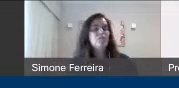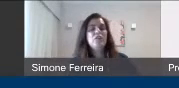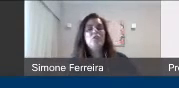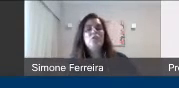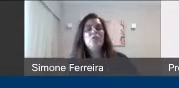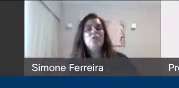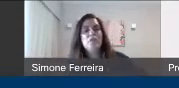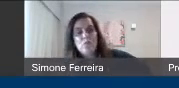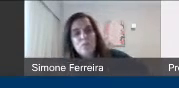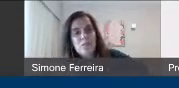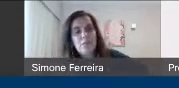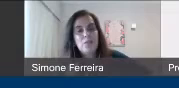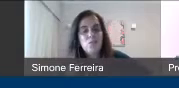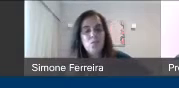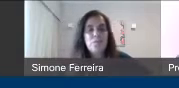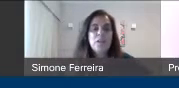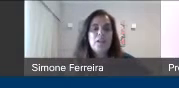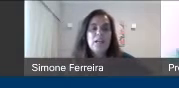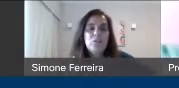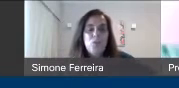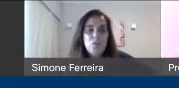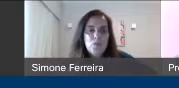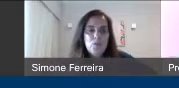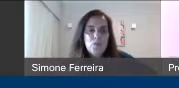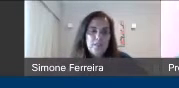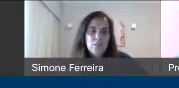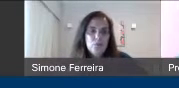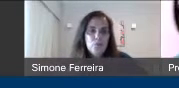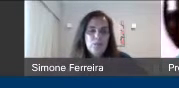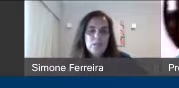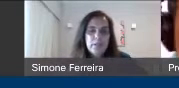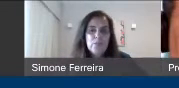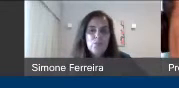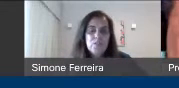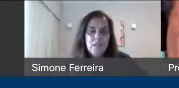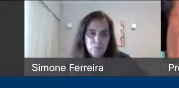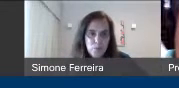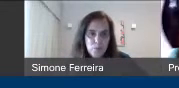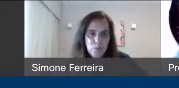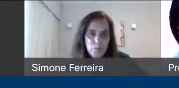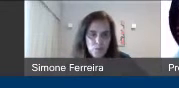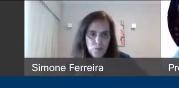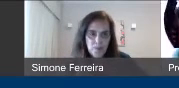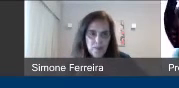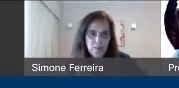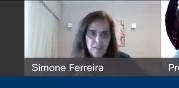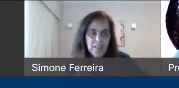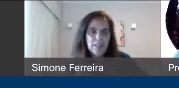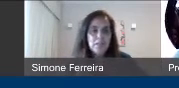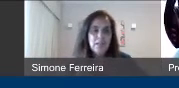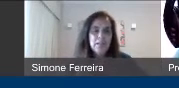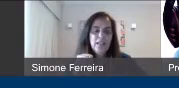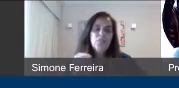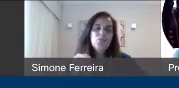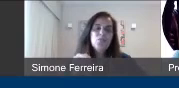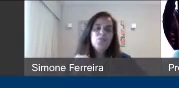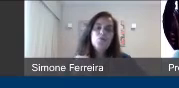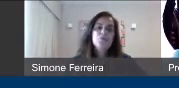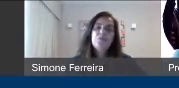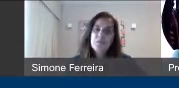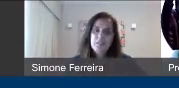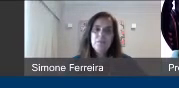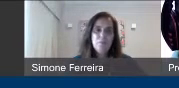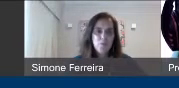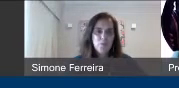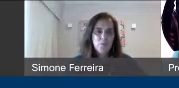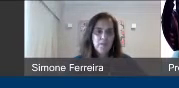em Madison. todos eles foram aceitos com 100% de bolsa, então assim, se eles conseguiram, você também pode conseguir,